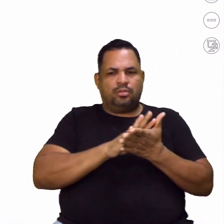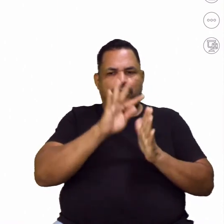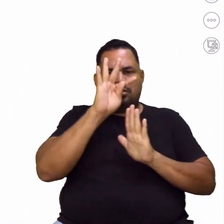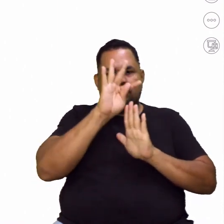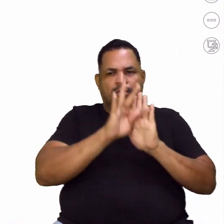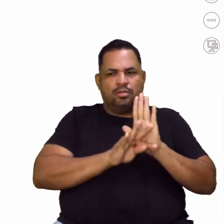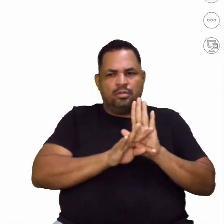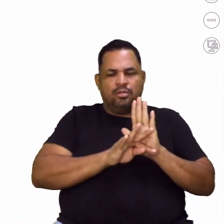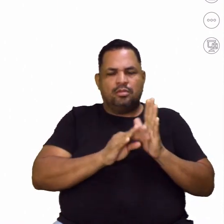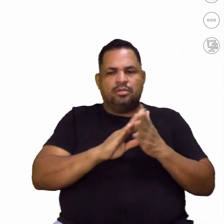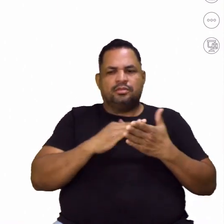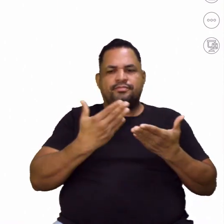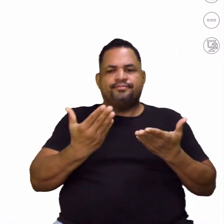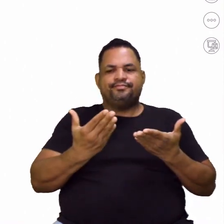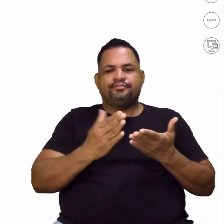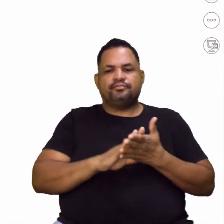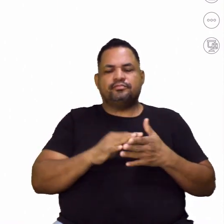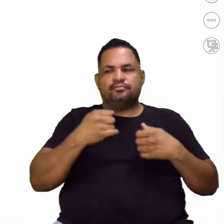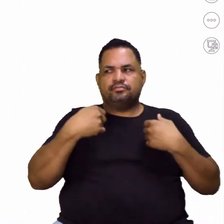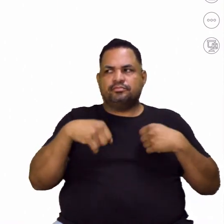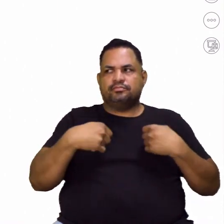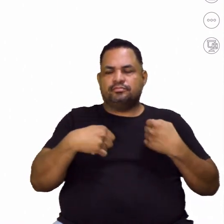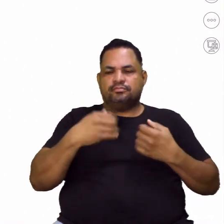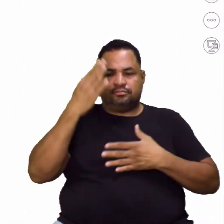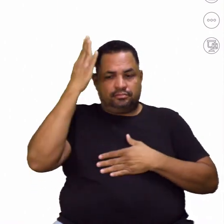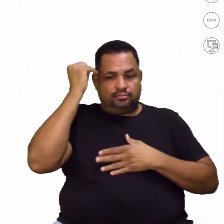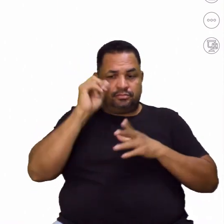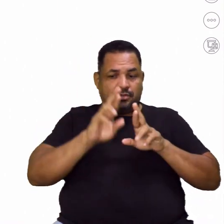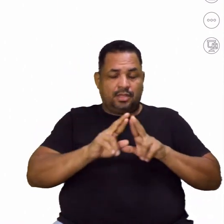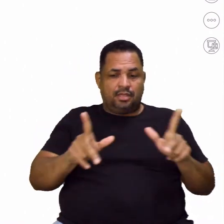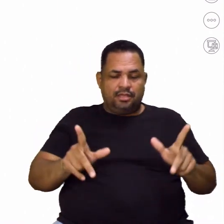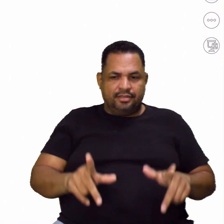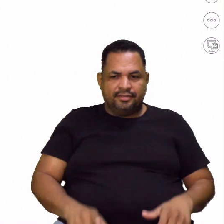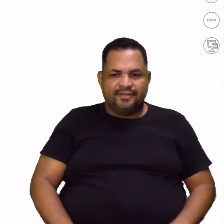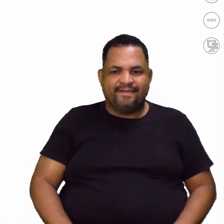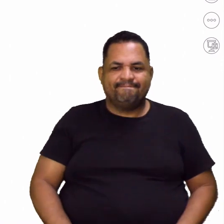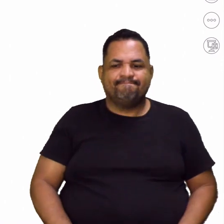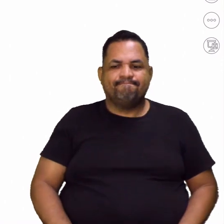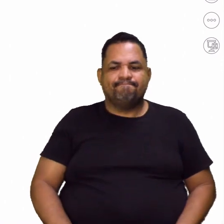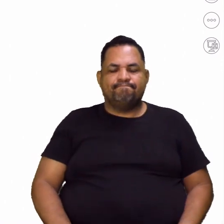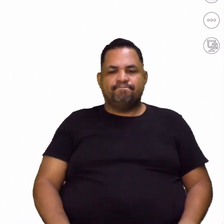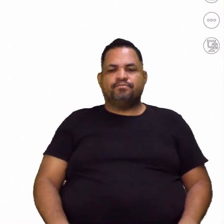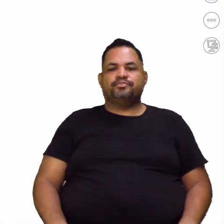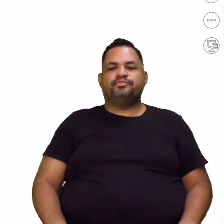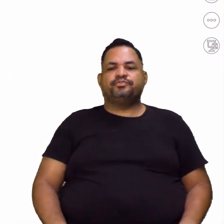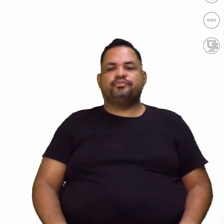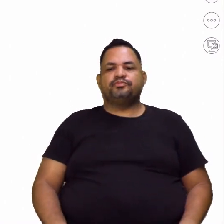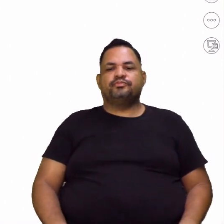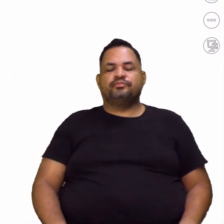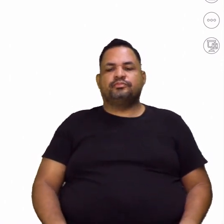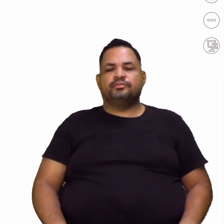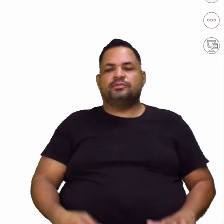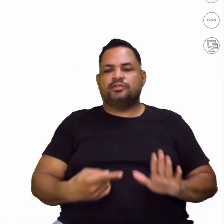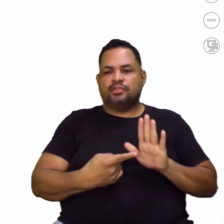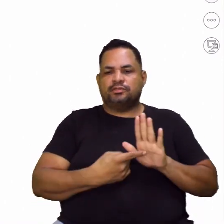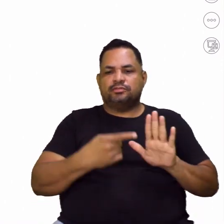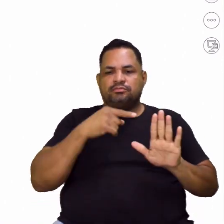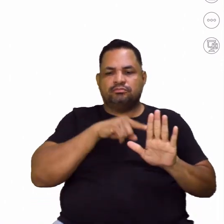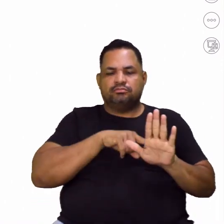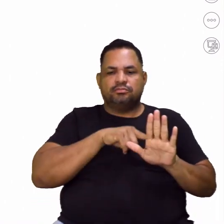texto, que é necessário você saber se é a diferença. Quando está no sentido figurado,